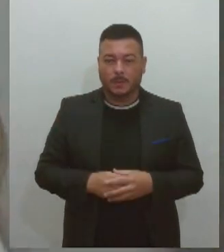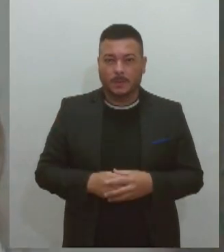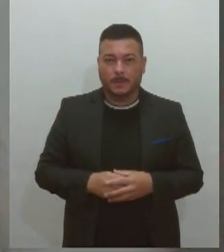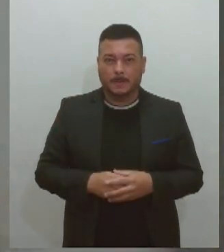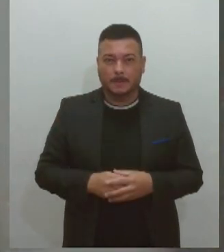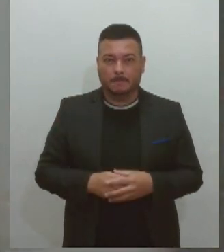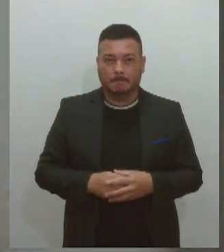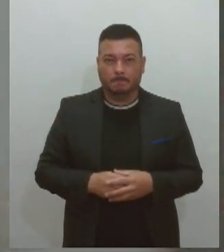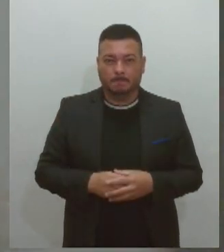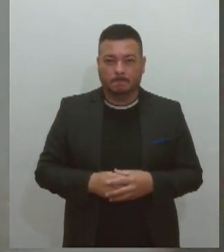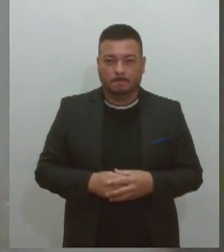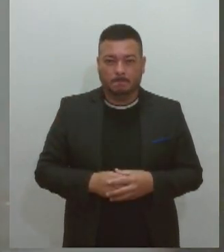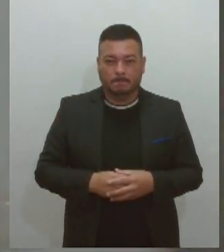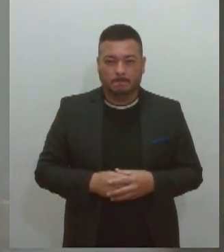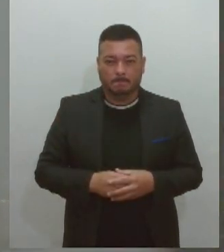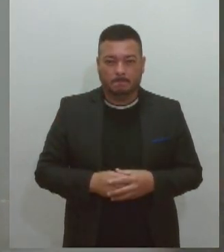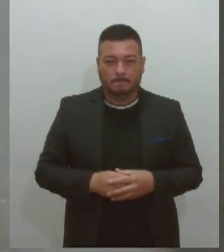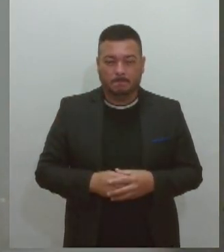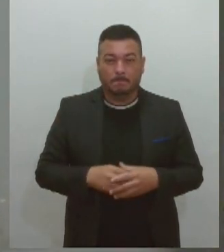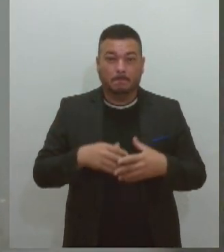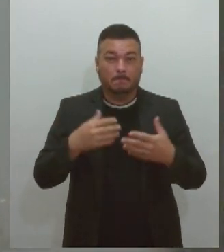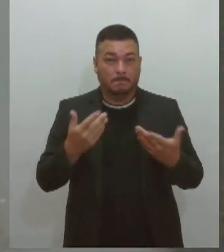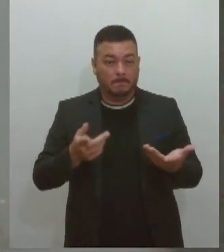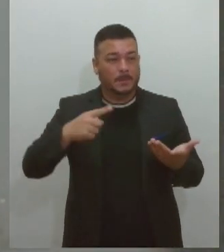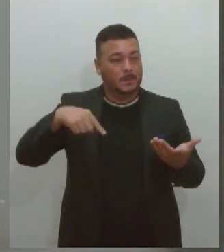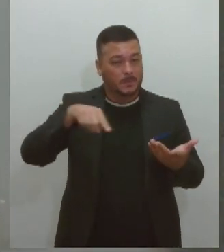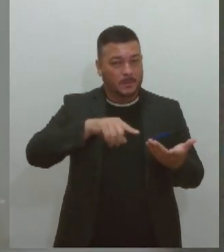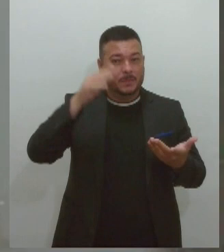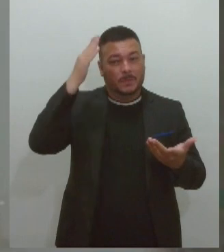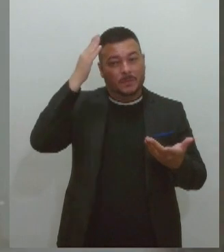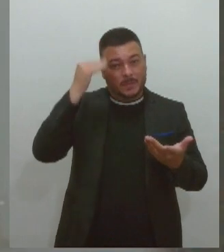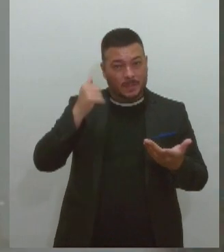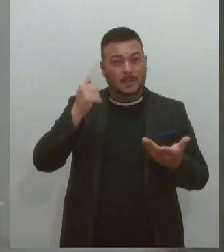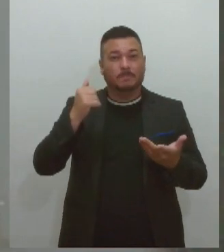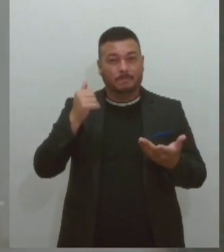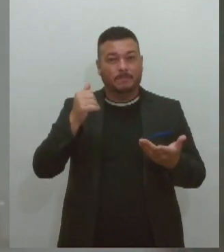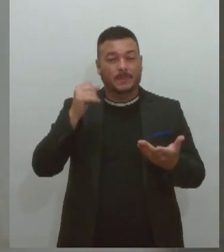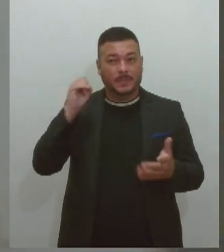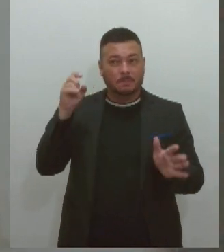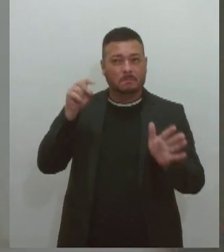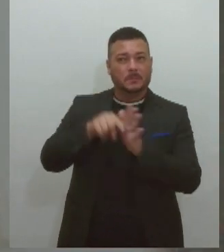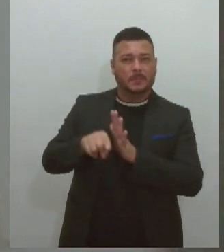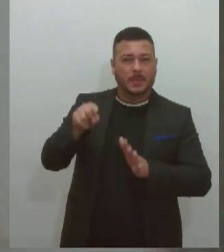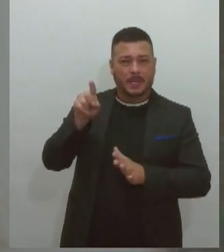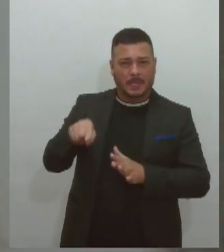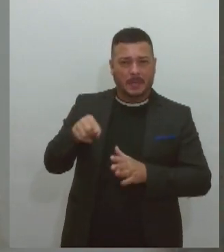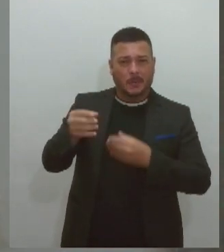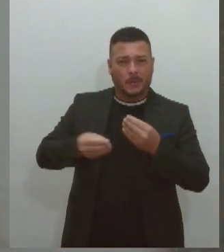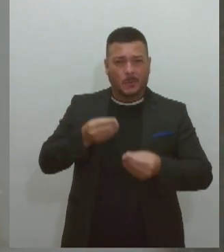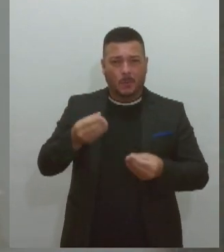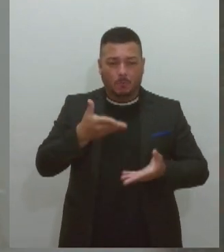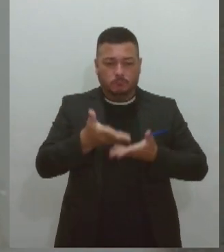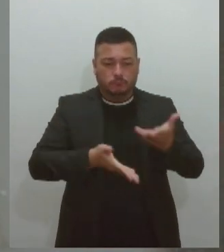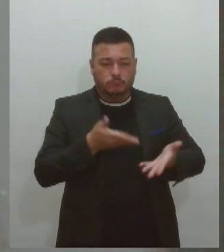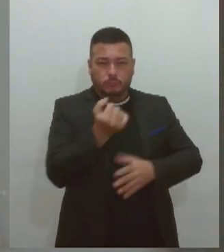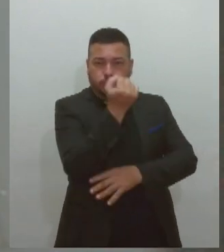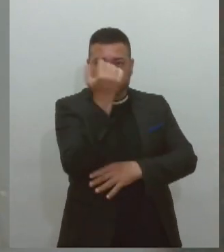Não sei, acho que todos nós devemos nos fazer essa pergunta, como nós tratamos o nosso meio ambiente, né?